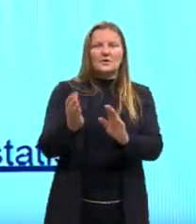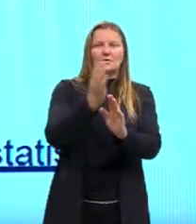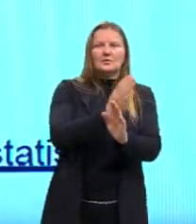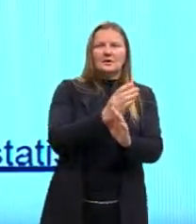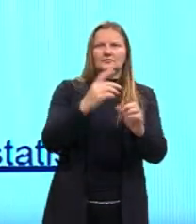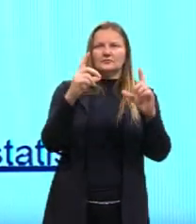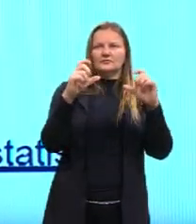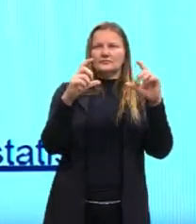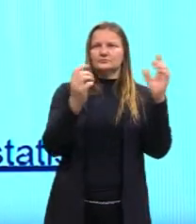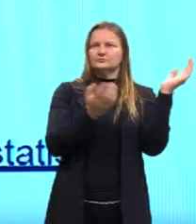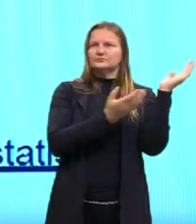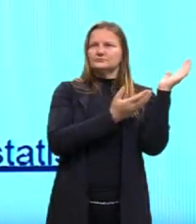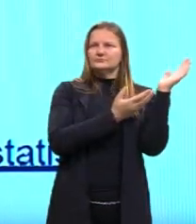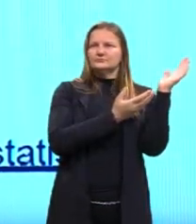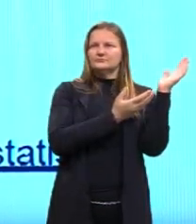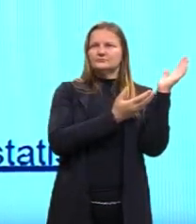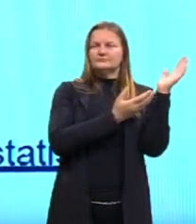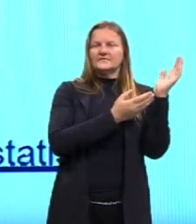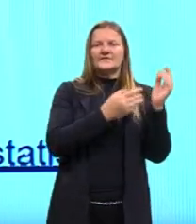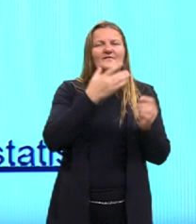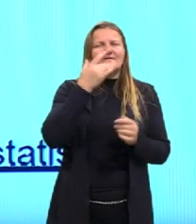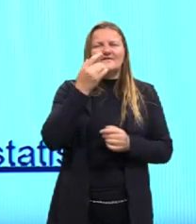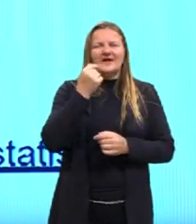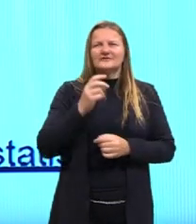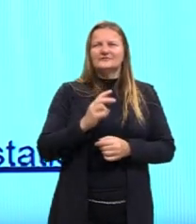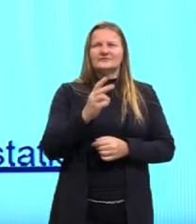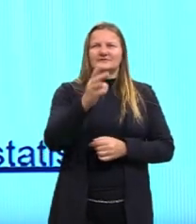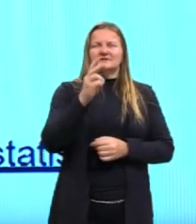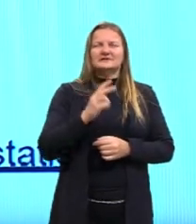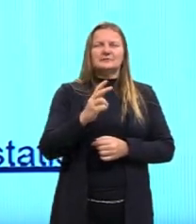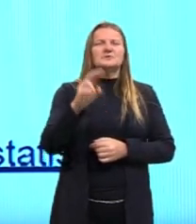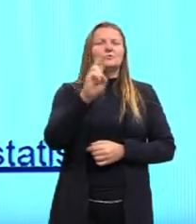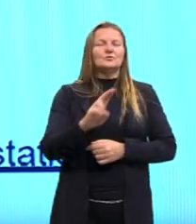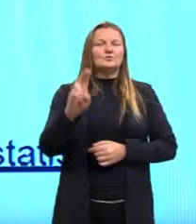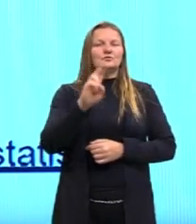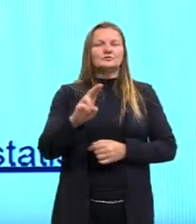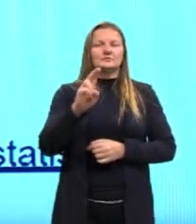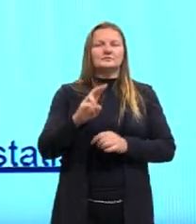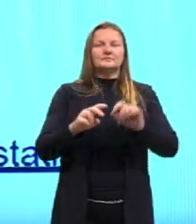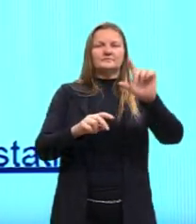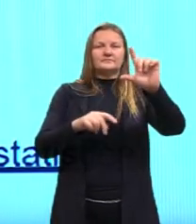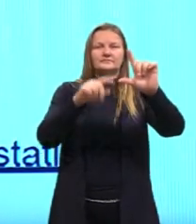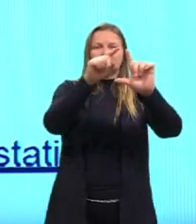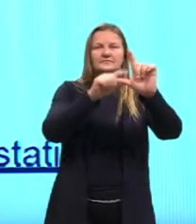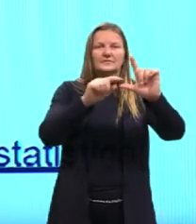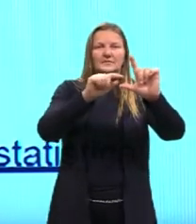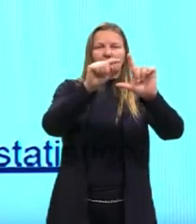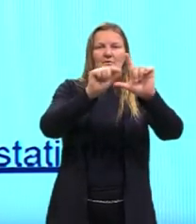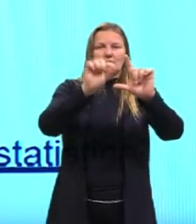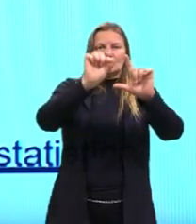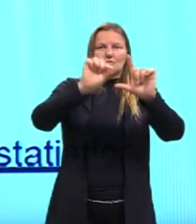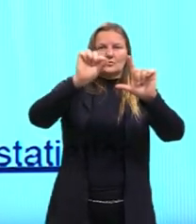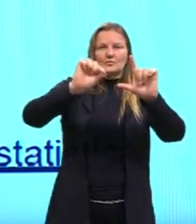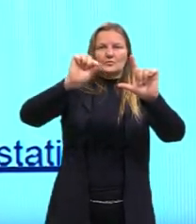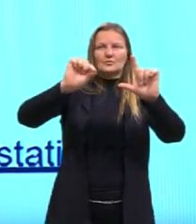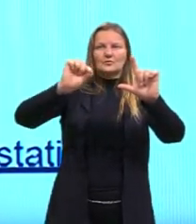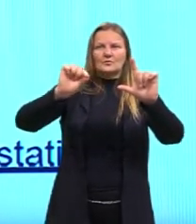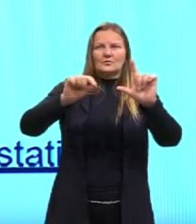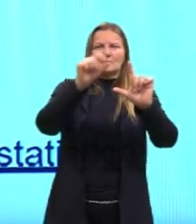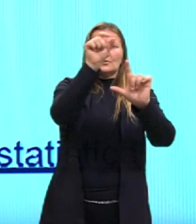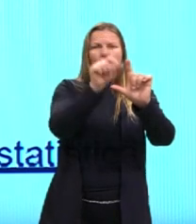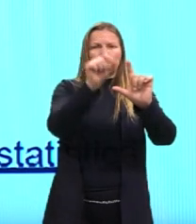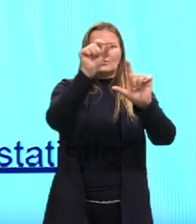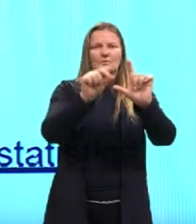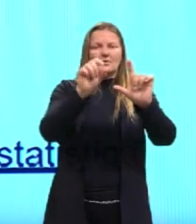temos ali o gráfico, talvez o mais comum que a gente utilize, né? Os mais comuns aí, gráfico de colunas ou de linhas,